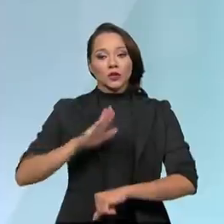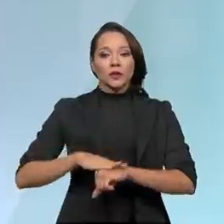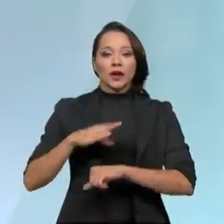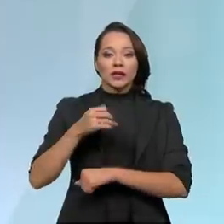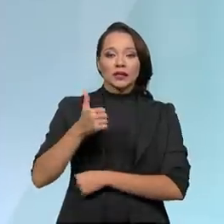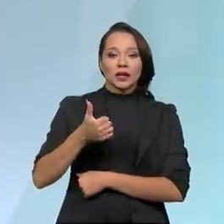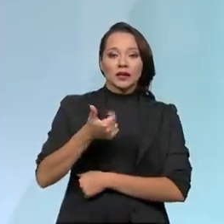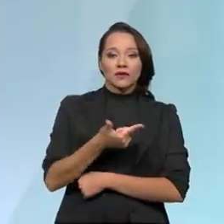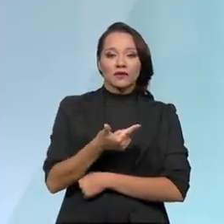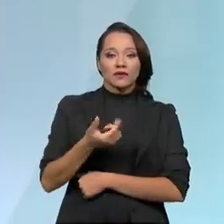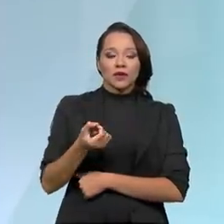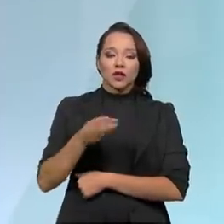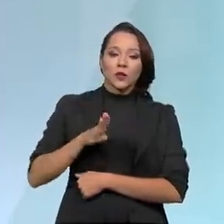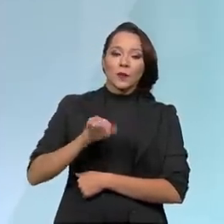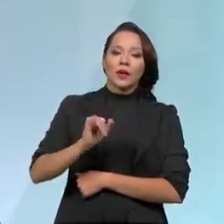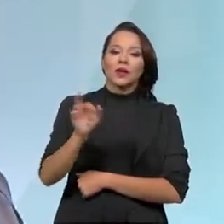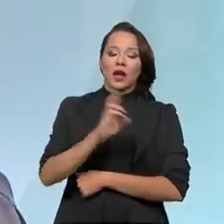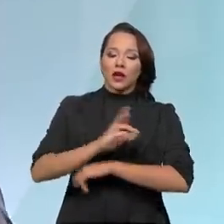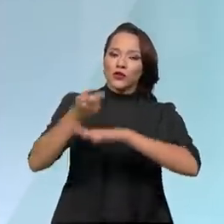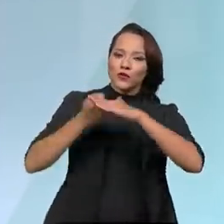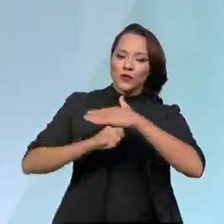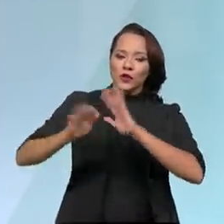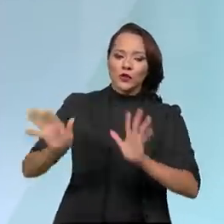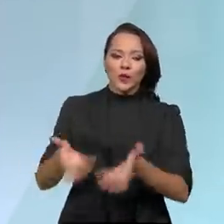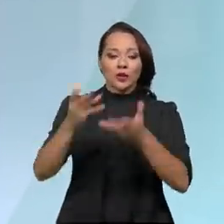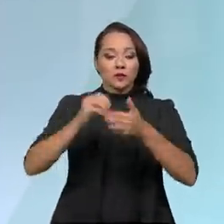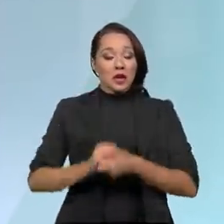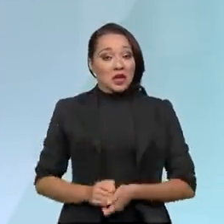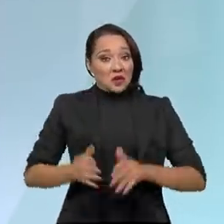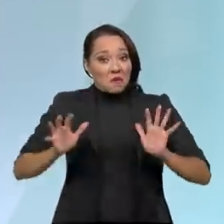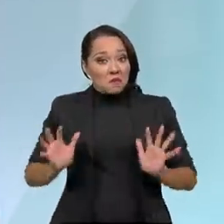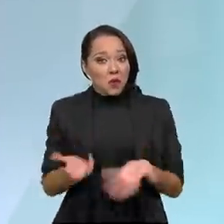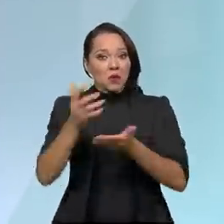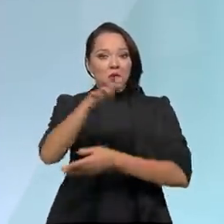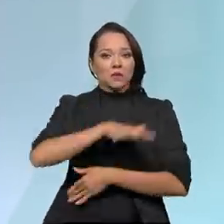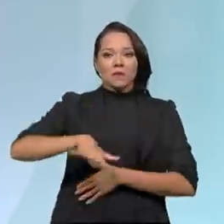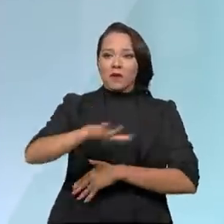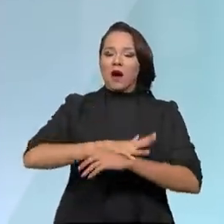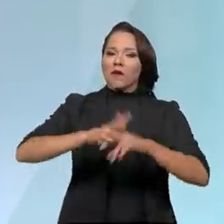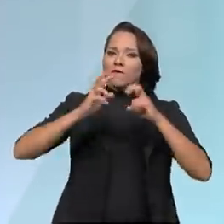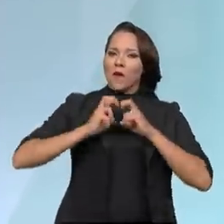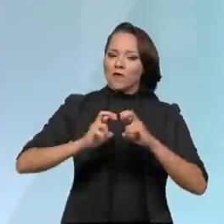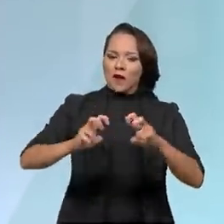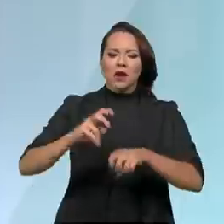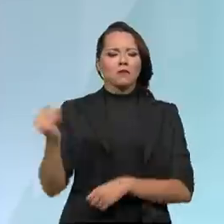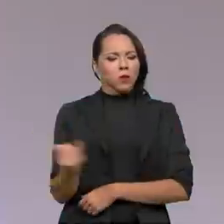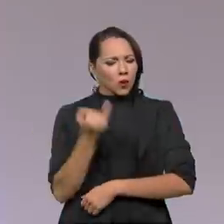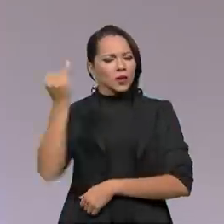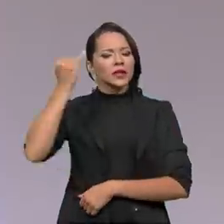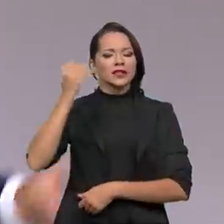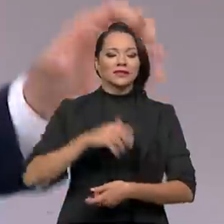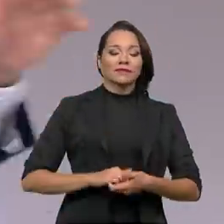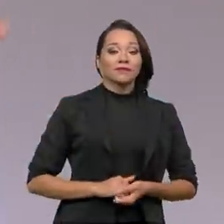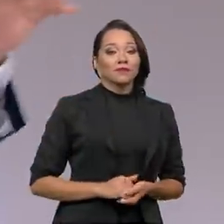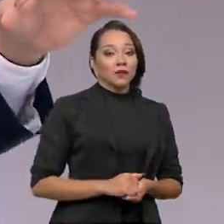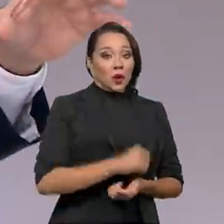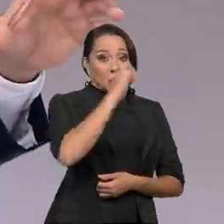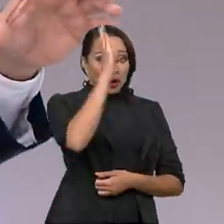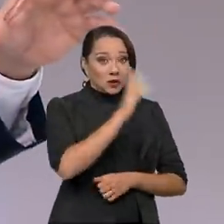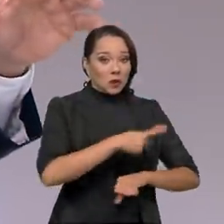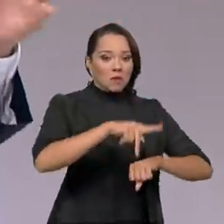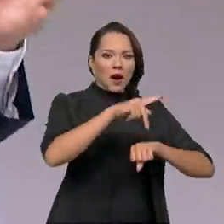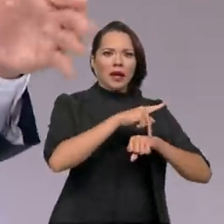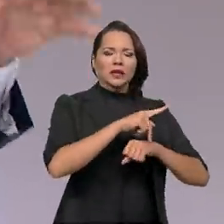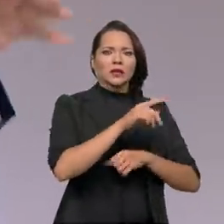120 bilhões de reais de investimento. Então, é um impulso ferroviário sem precedentes na nossa história. O Brasil é um país